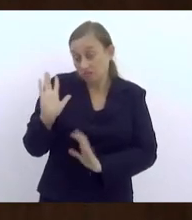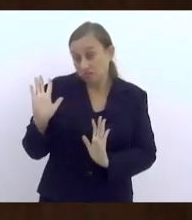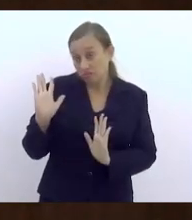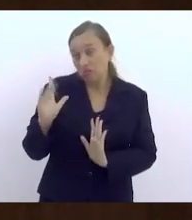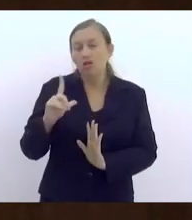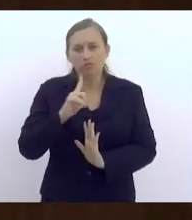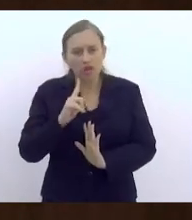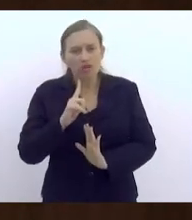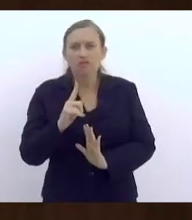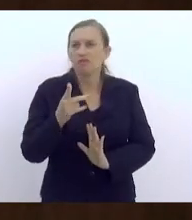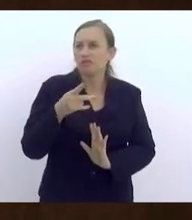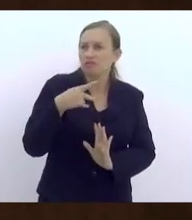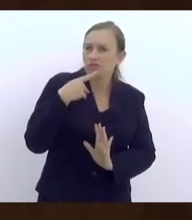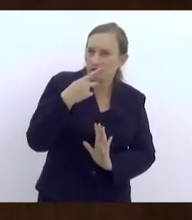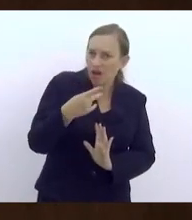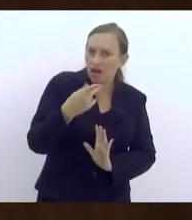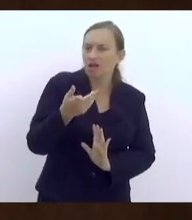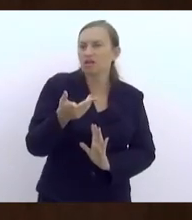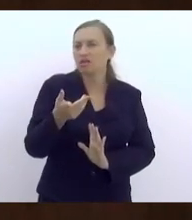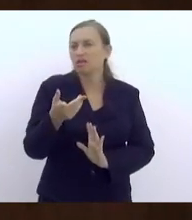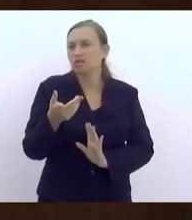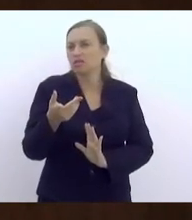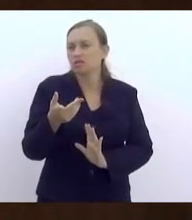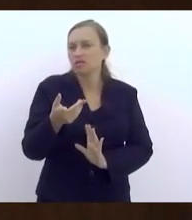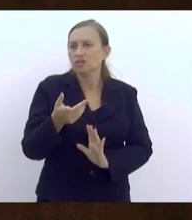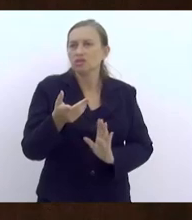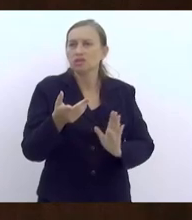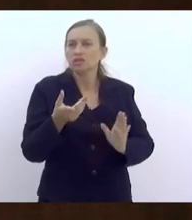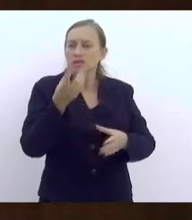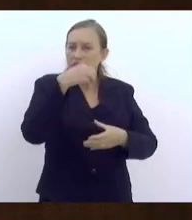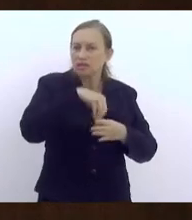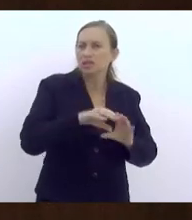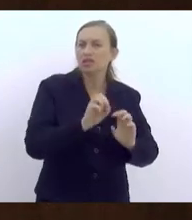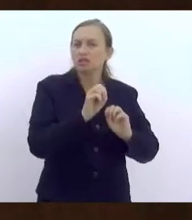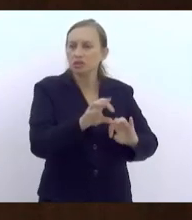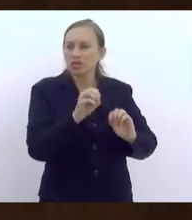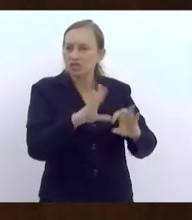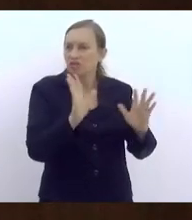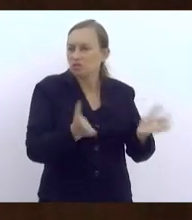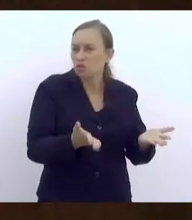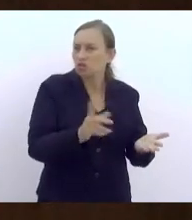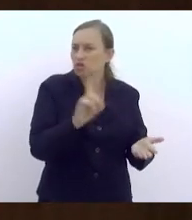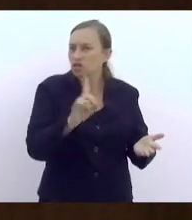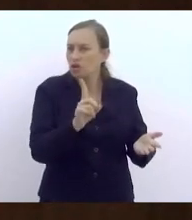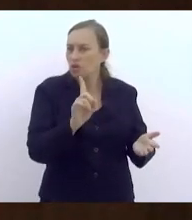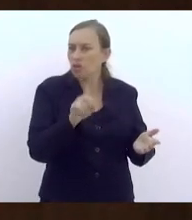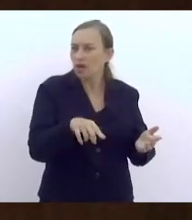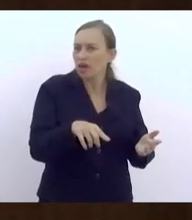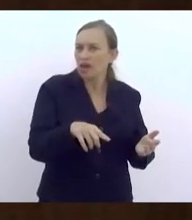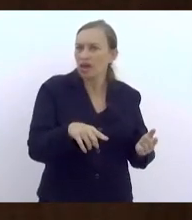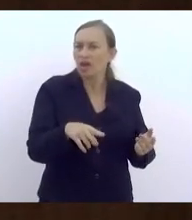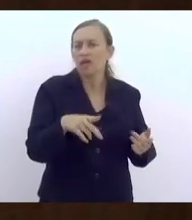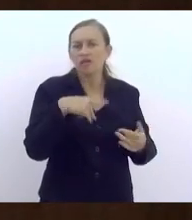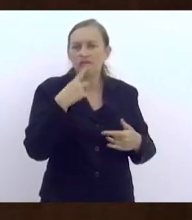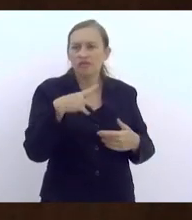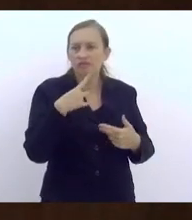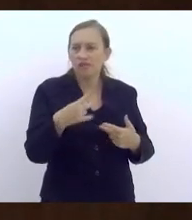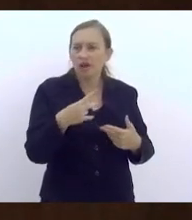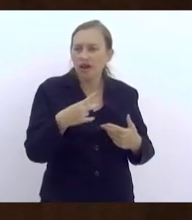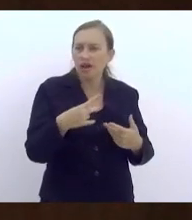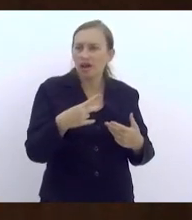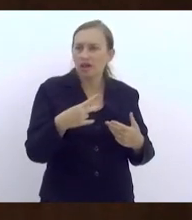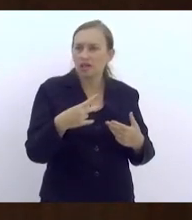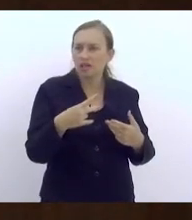discursos que permeiam a educação hoje e que não necessariamente são discursos que tomam uma